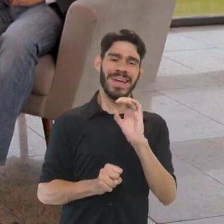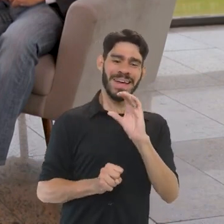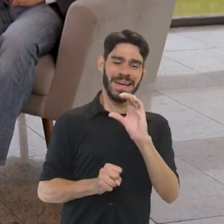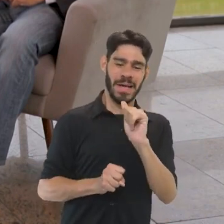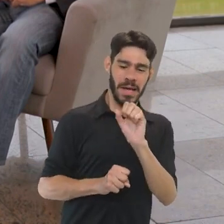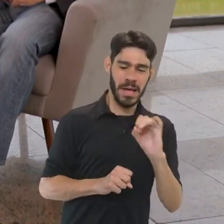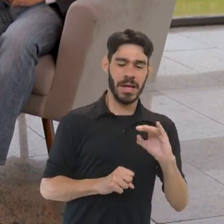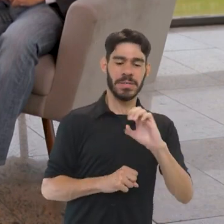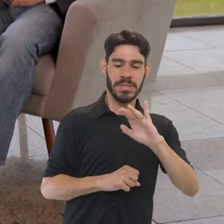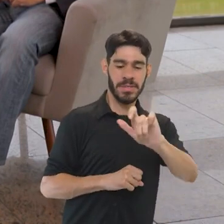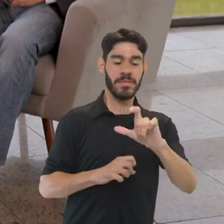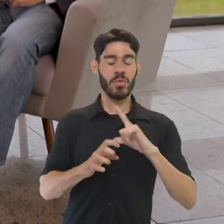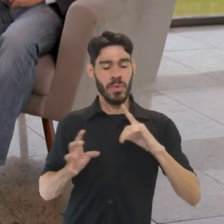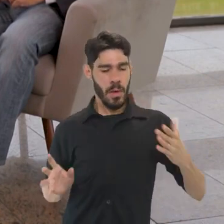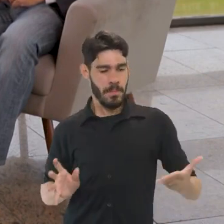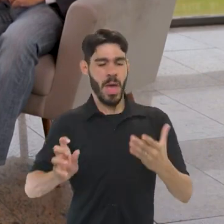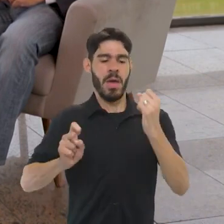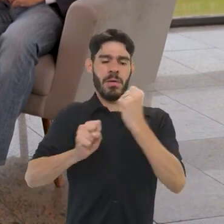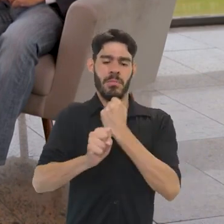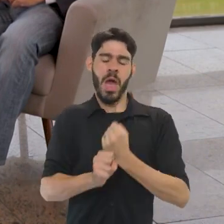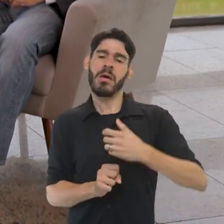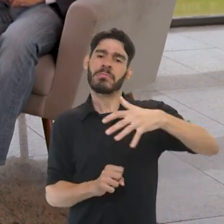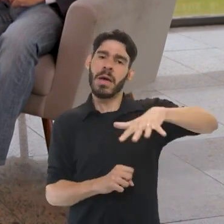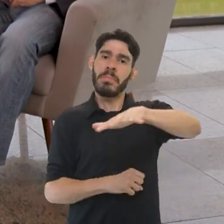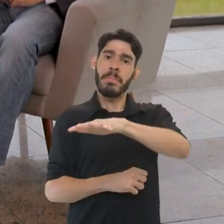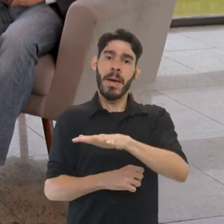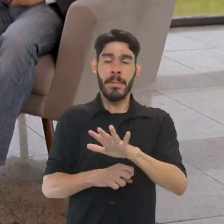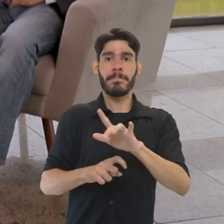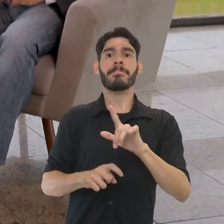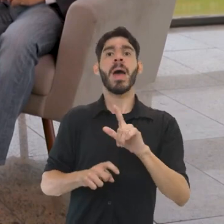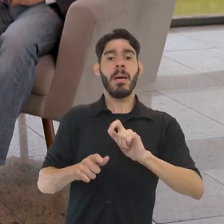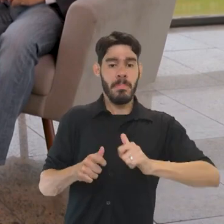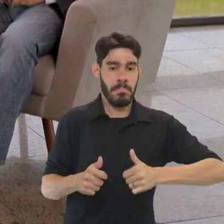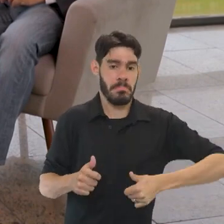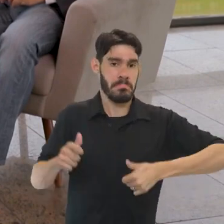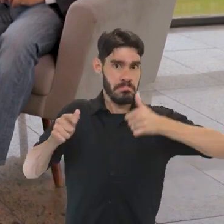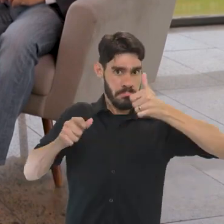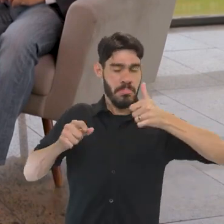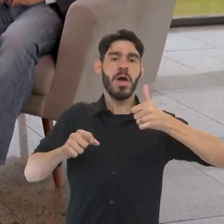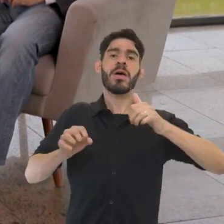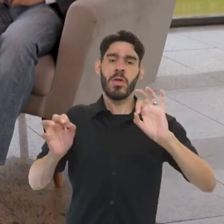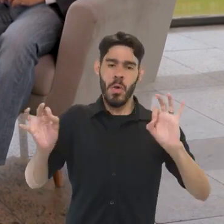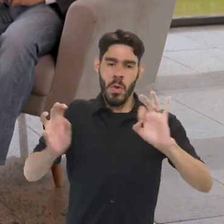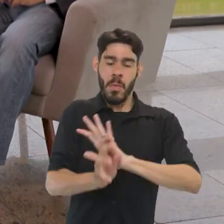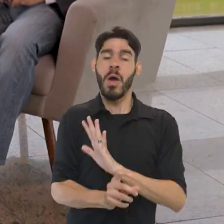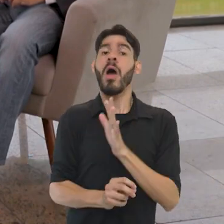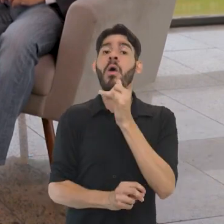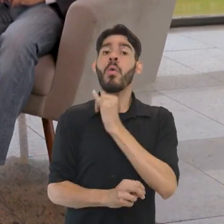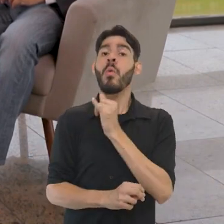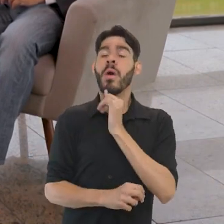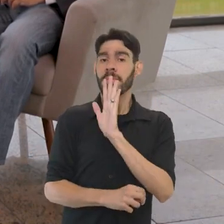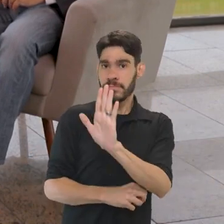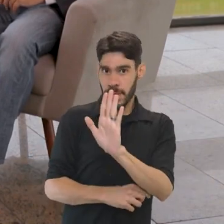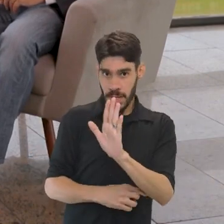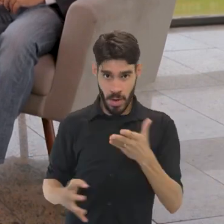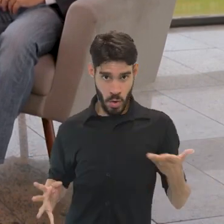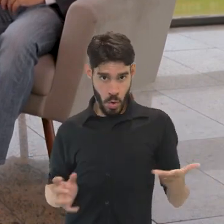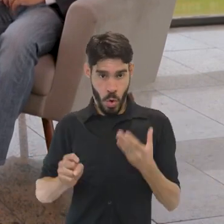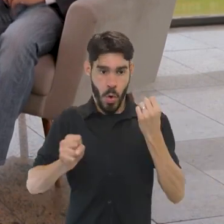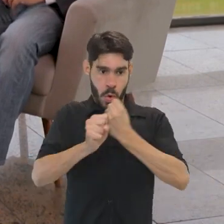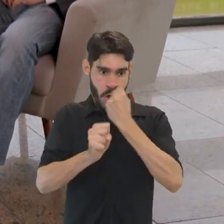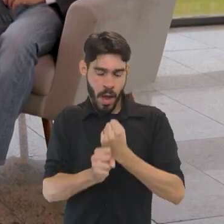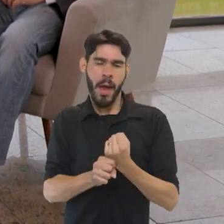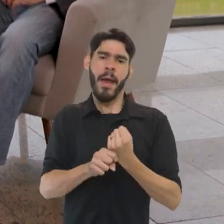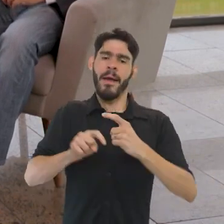de restauro, de conservação, também de fomento cultural nos territórios, seja ainda melhor, seja ainda mais completa. Vou dar um exemplo. Hoje nós